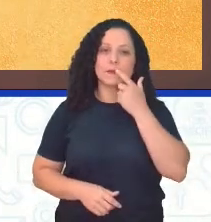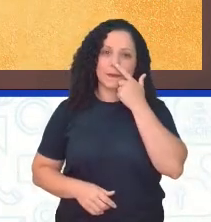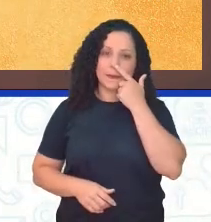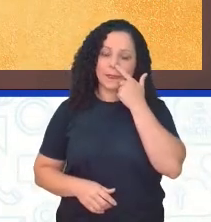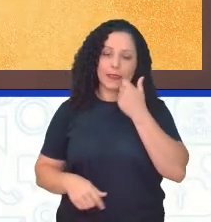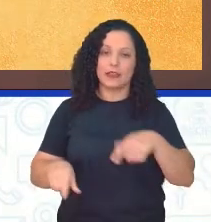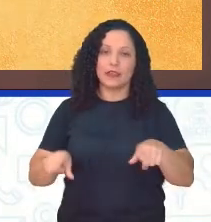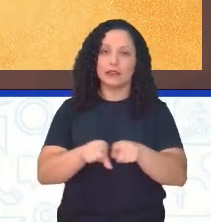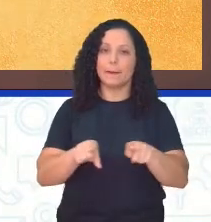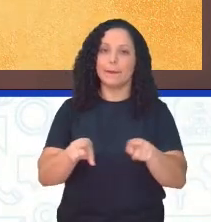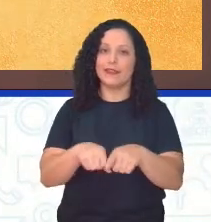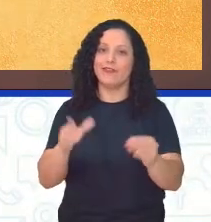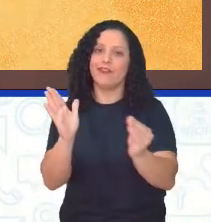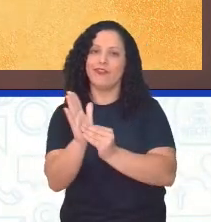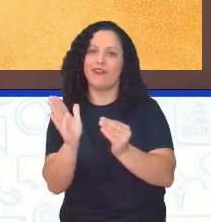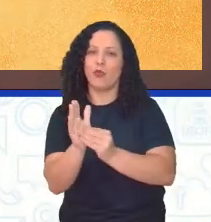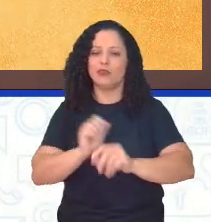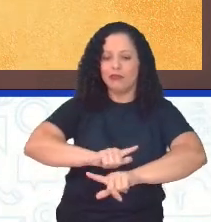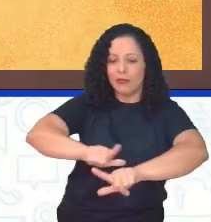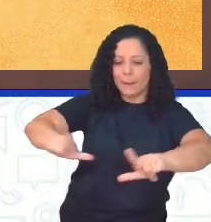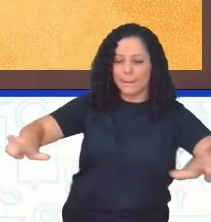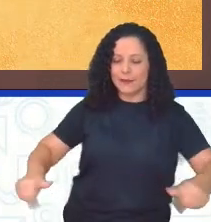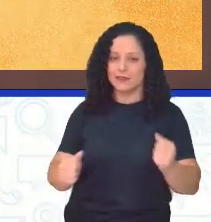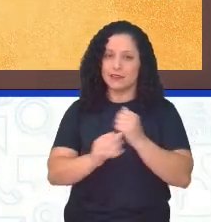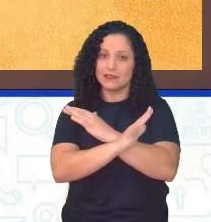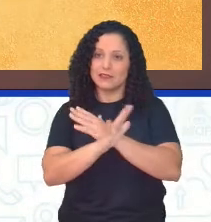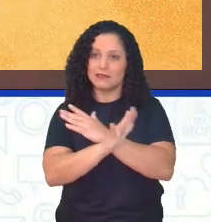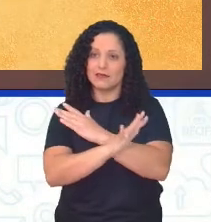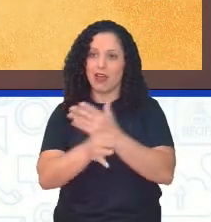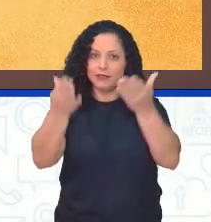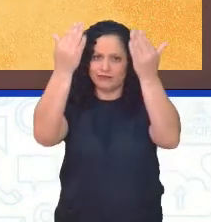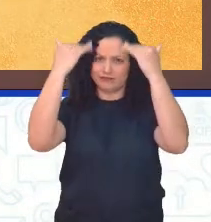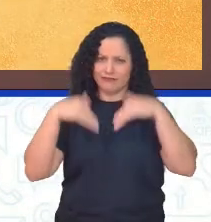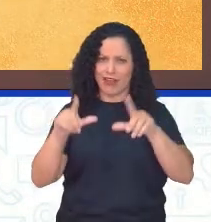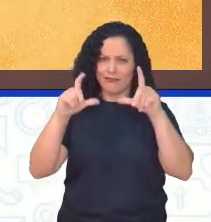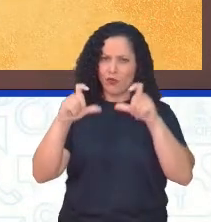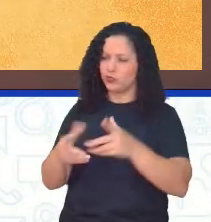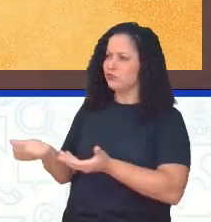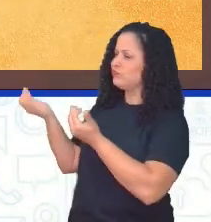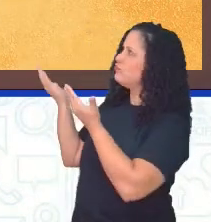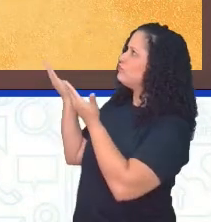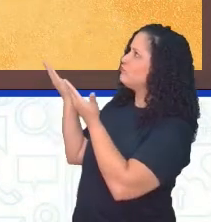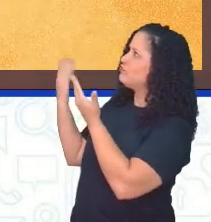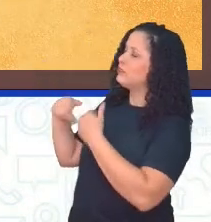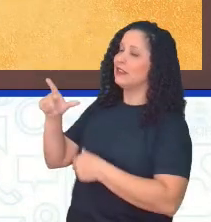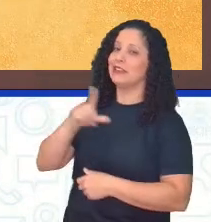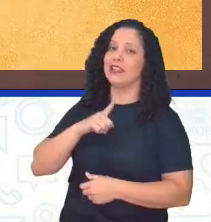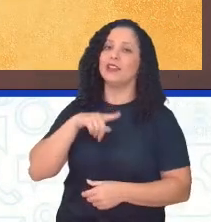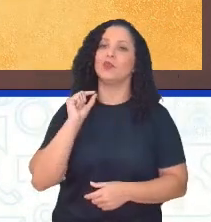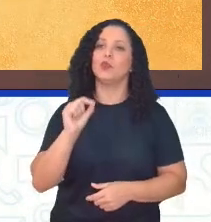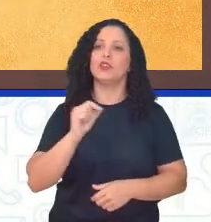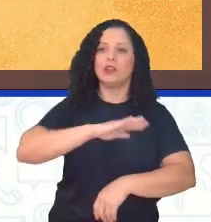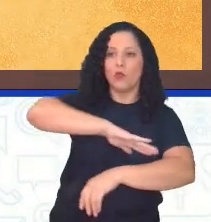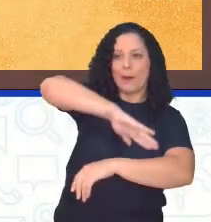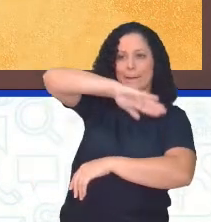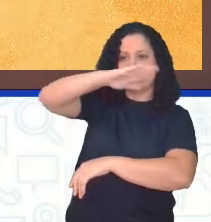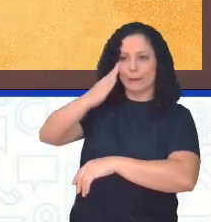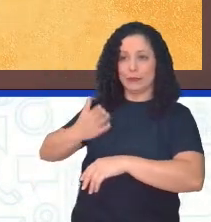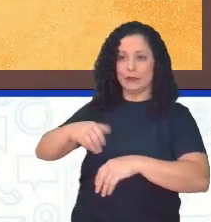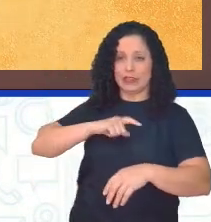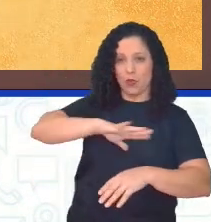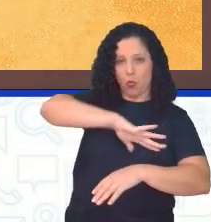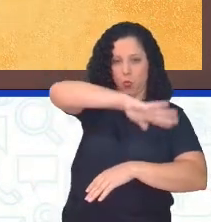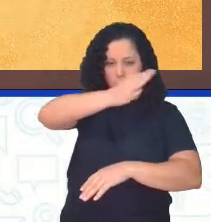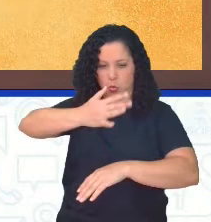saneamento básico na nossa cidade, que está relacionado à imagem de baixo também. Nós temos aí uma montanha aí de lixo,